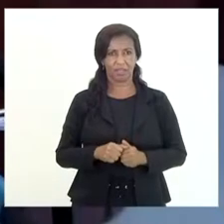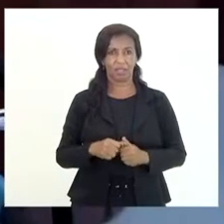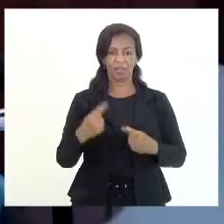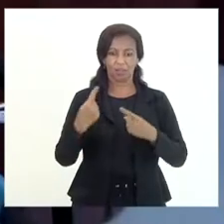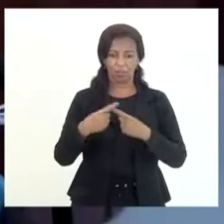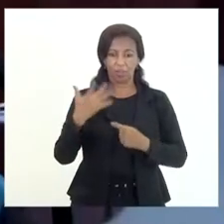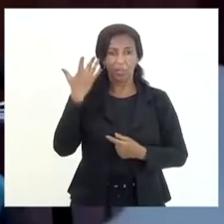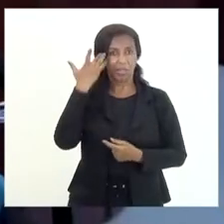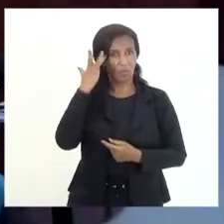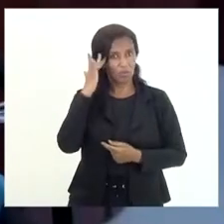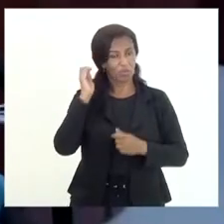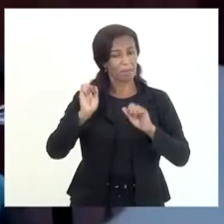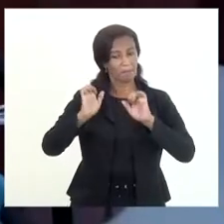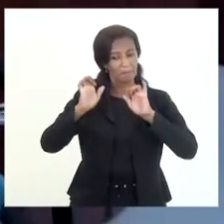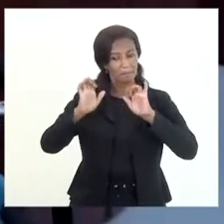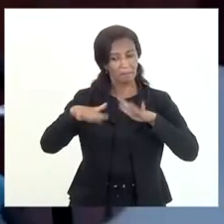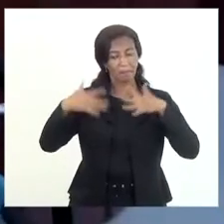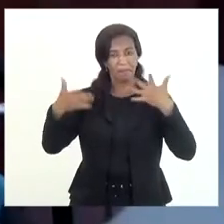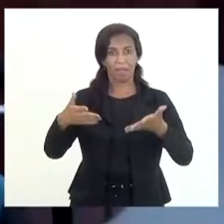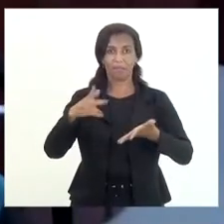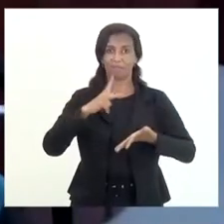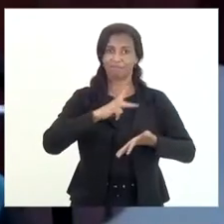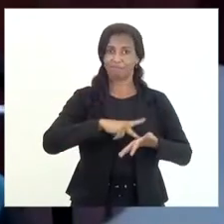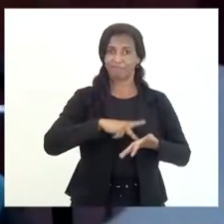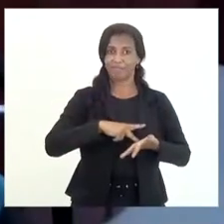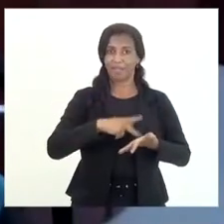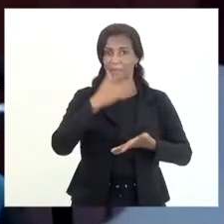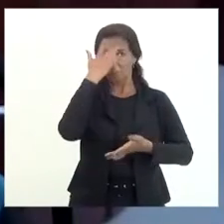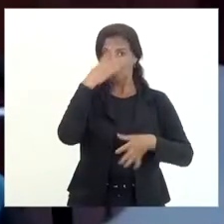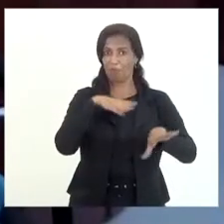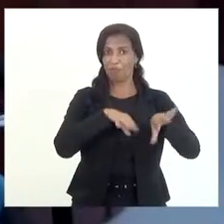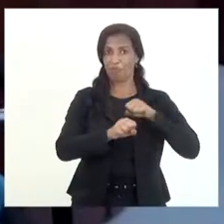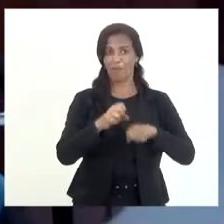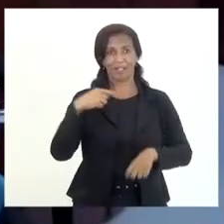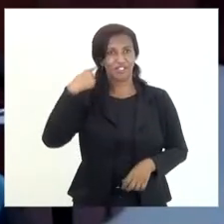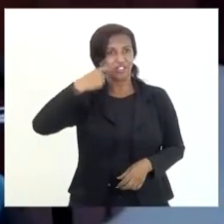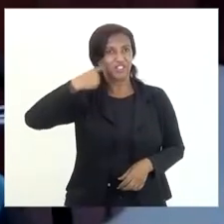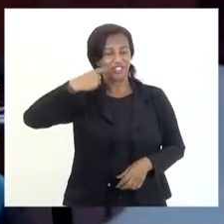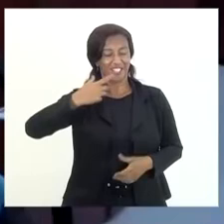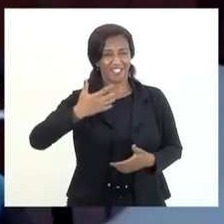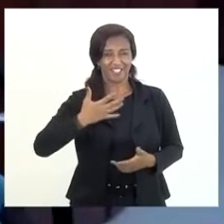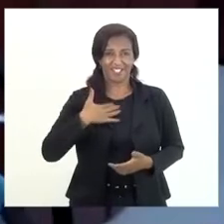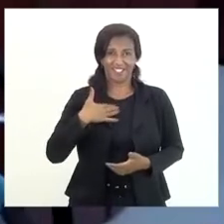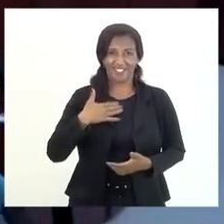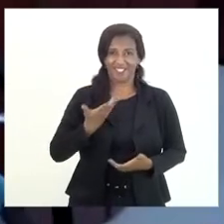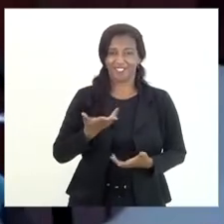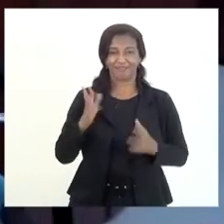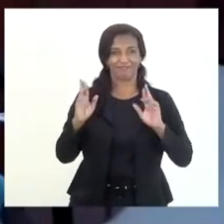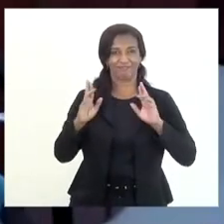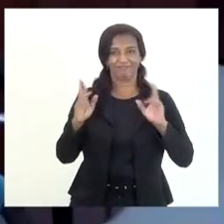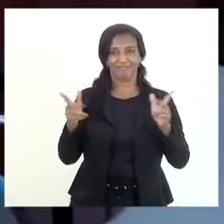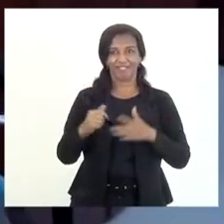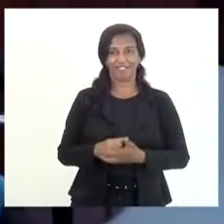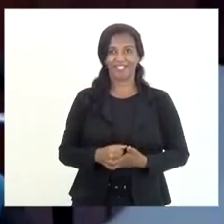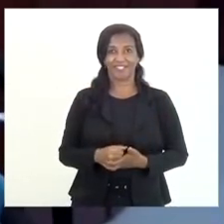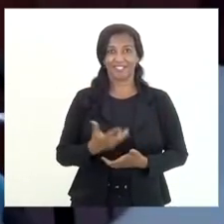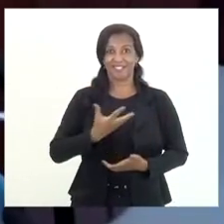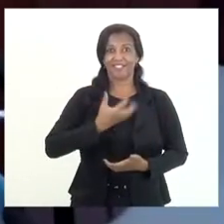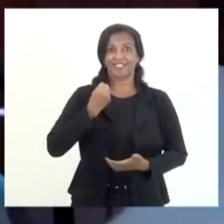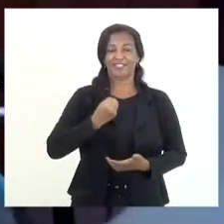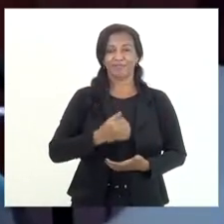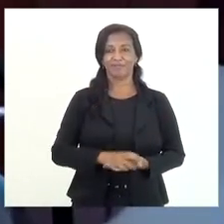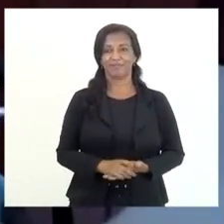realmente achei bem assim para a realidade de quem é formado em direito foi bem digamos assim chocante